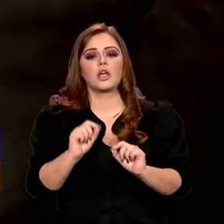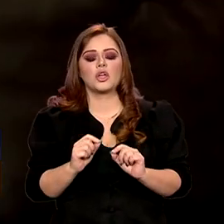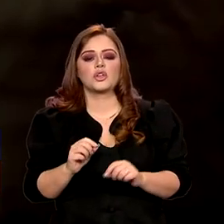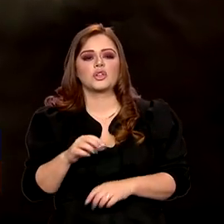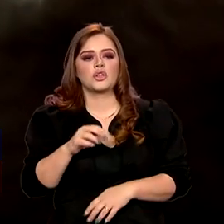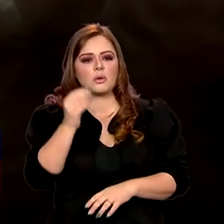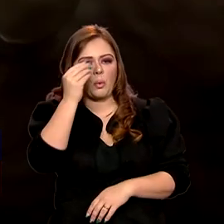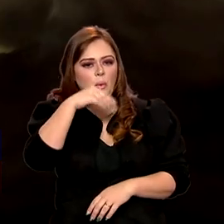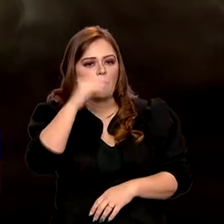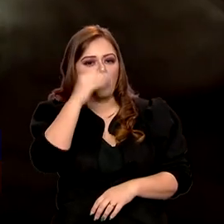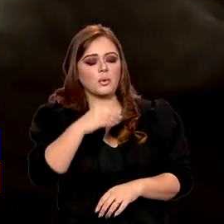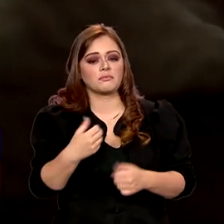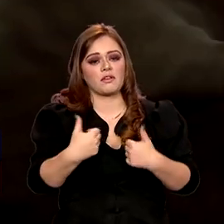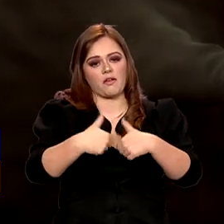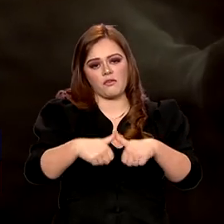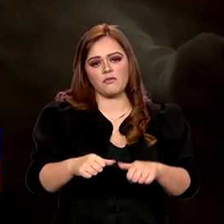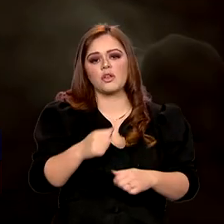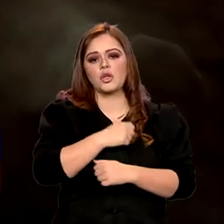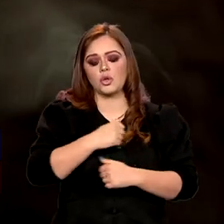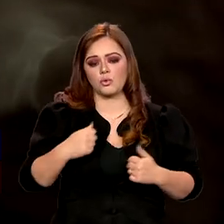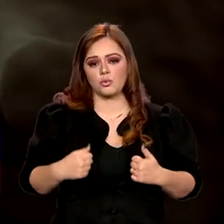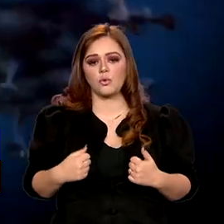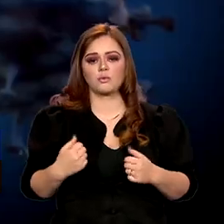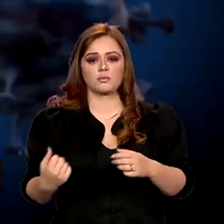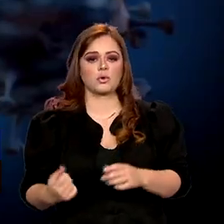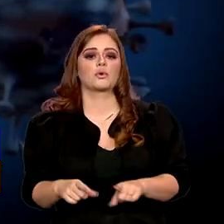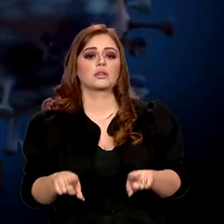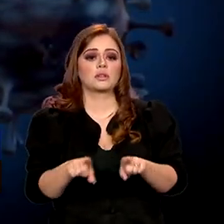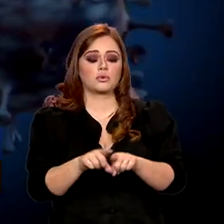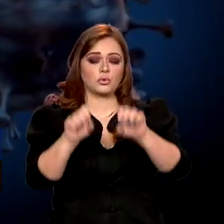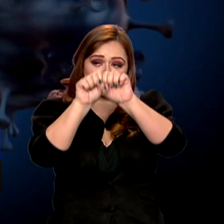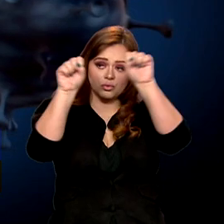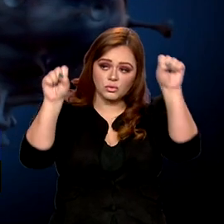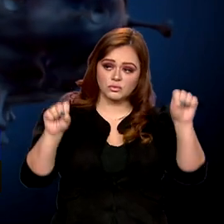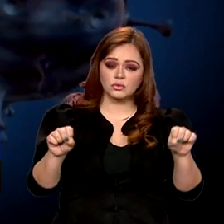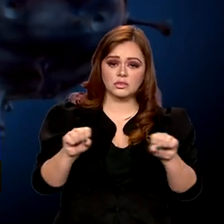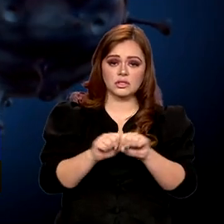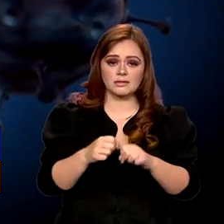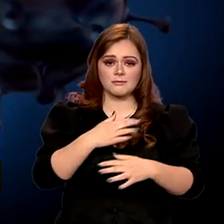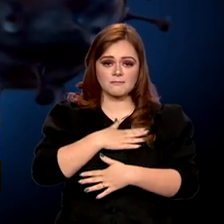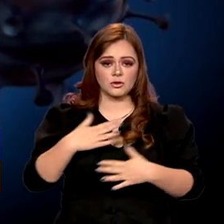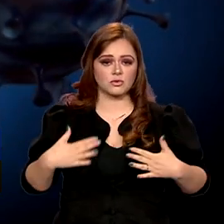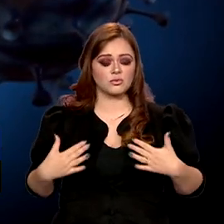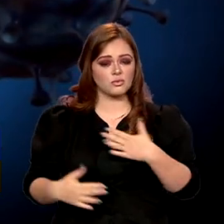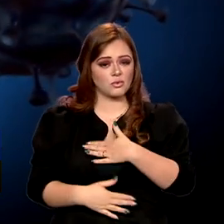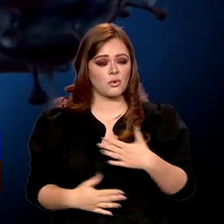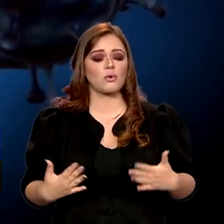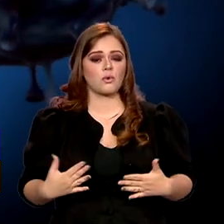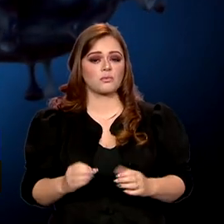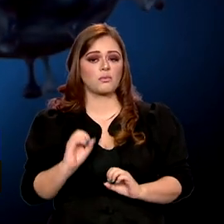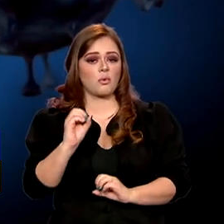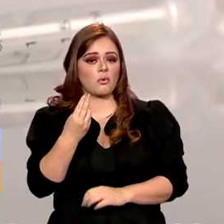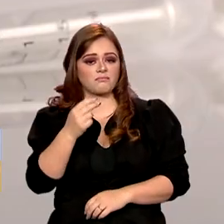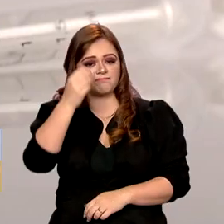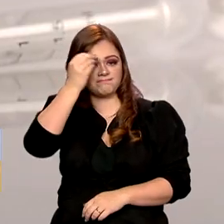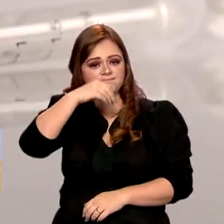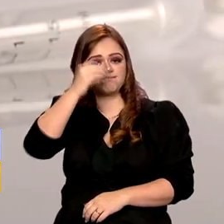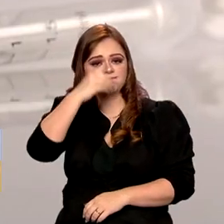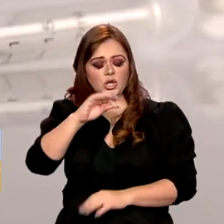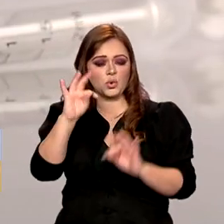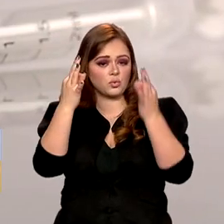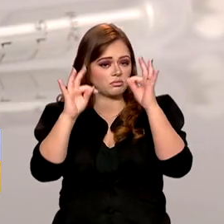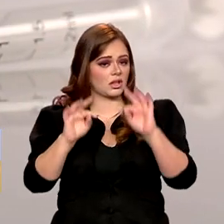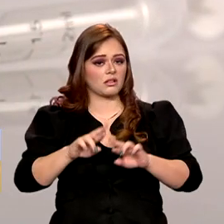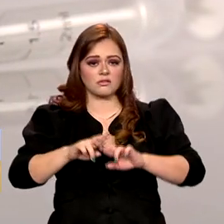fazer isso, elas ensinam o sistema imunológico a lidar com uma infecção bacteriana ou viral com diversas técnicas